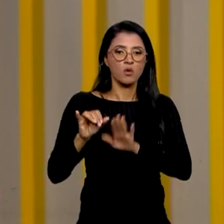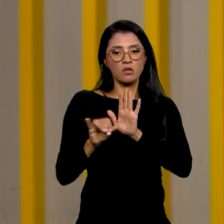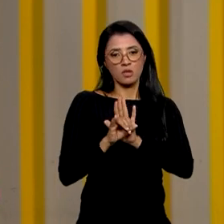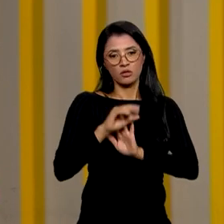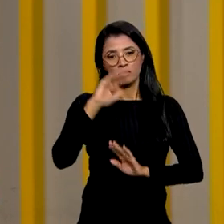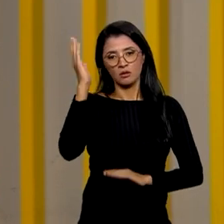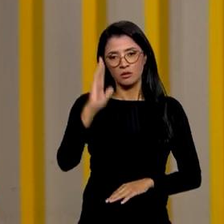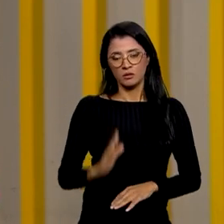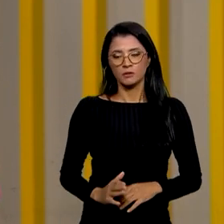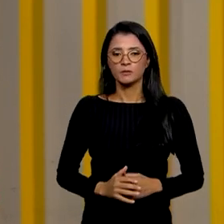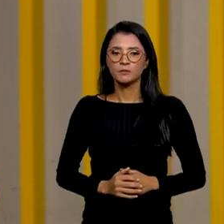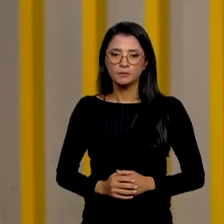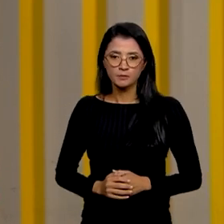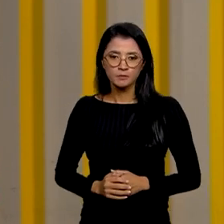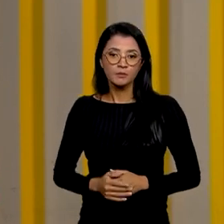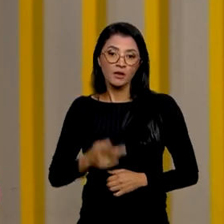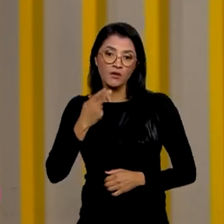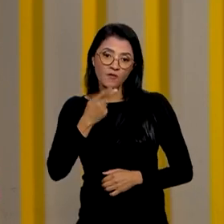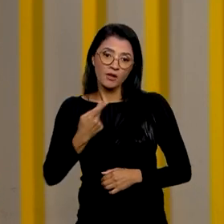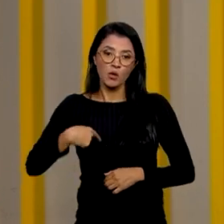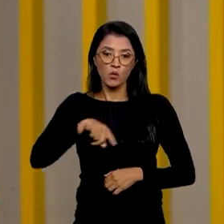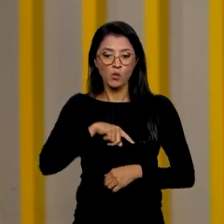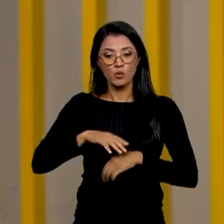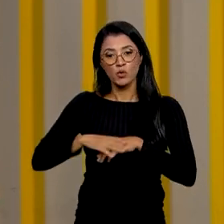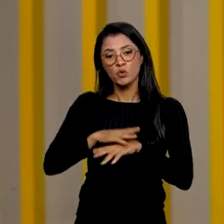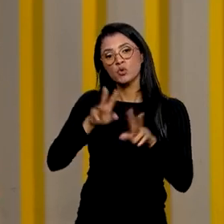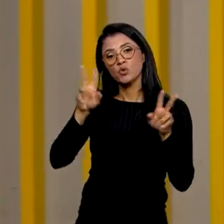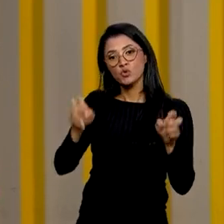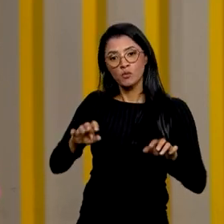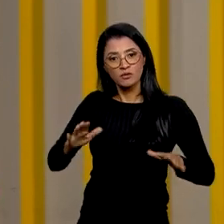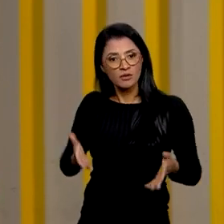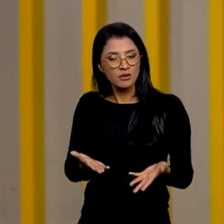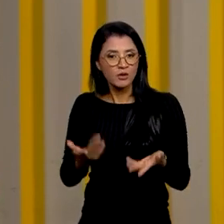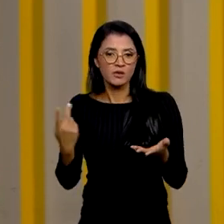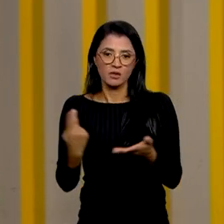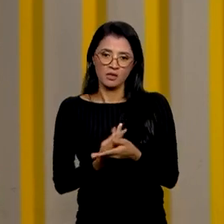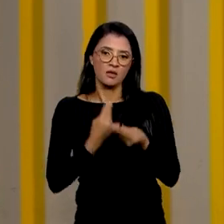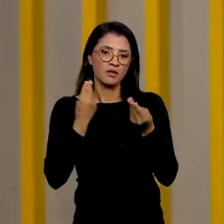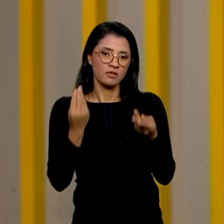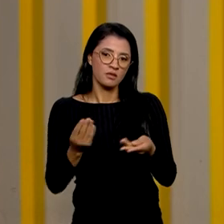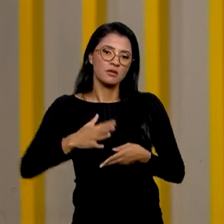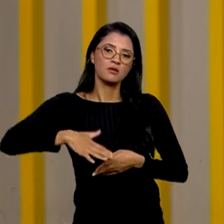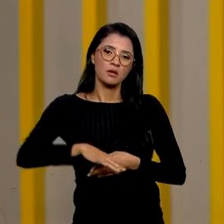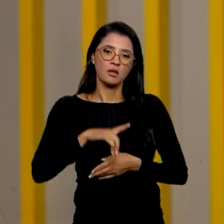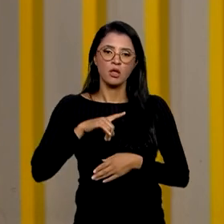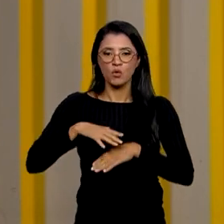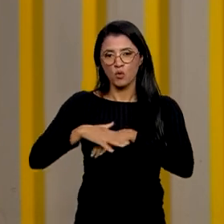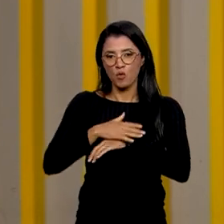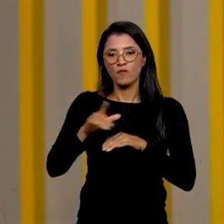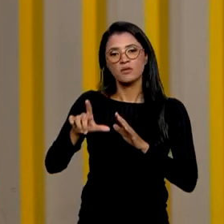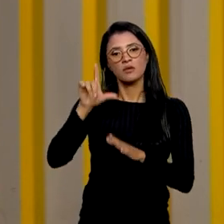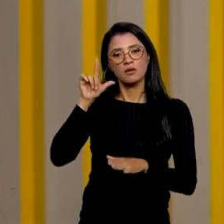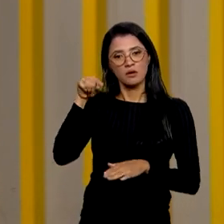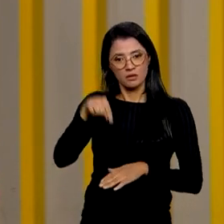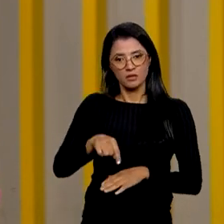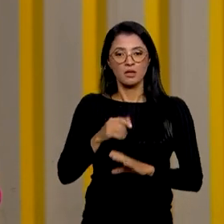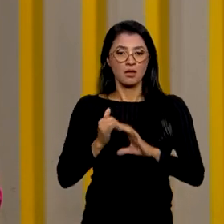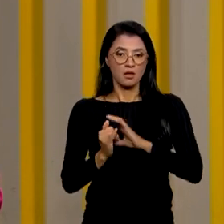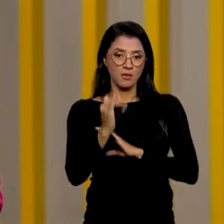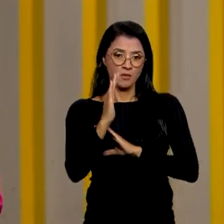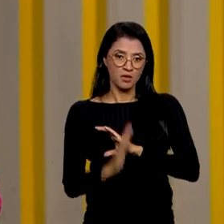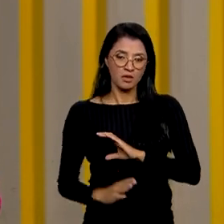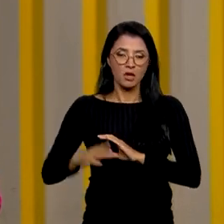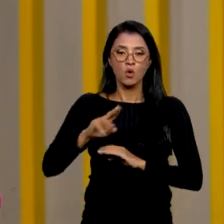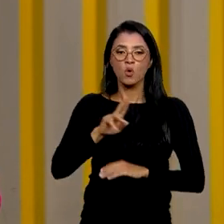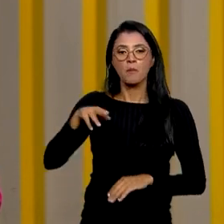identidade brasileira. E para falar com a gente sobre o incentivo que está sendo dado a este setor, eu conversei mais cedo aqui na EBC com